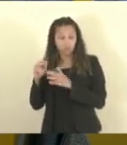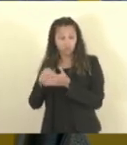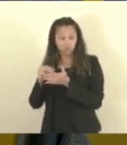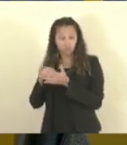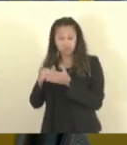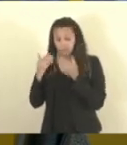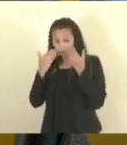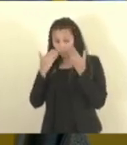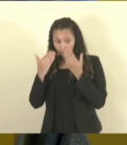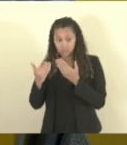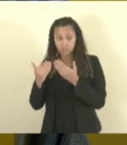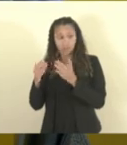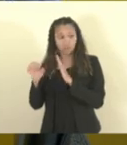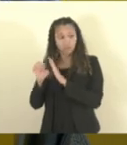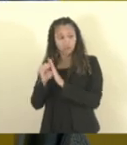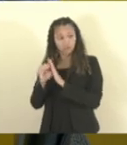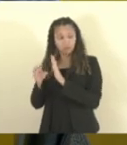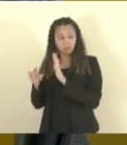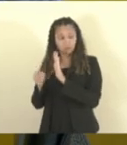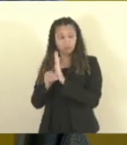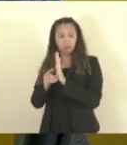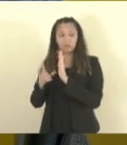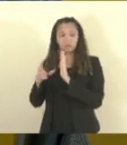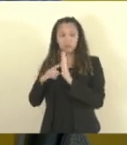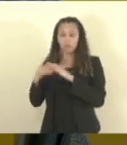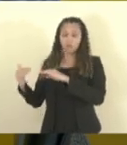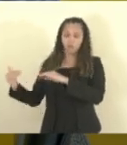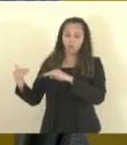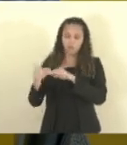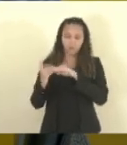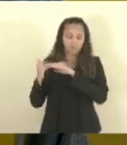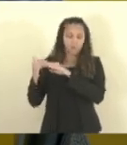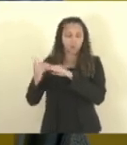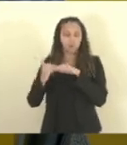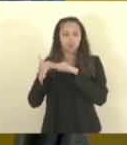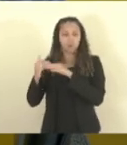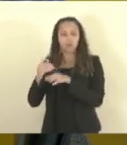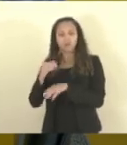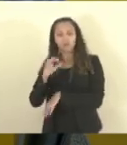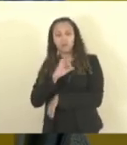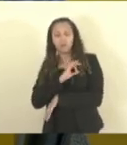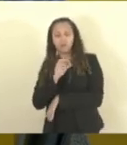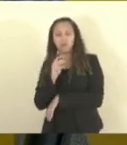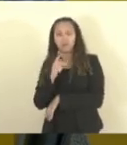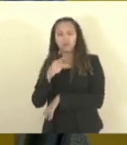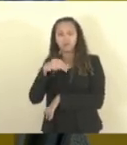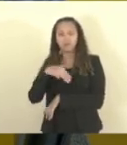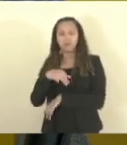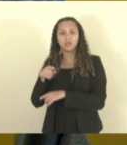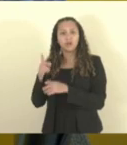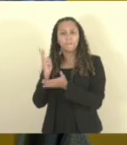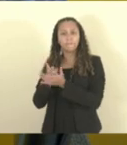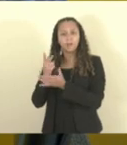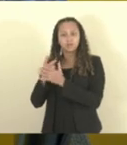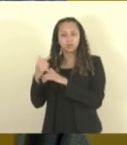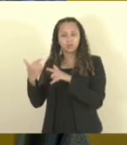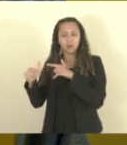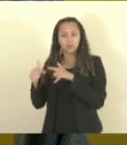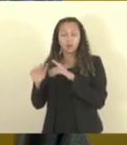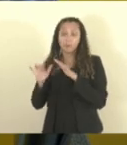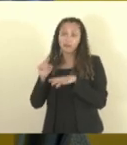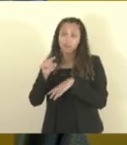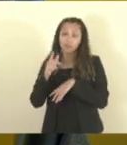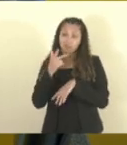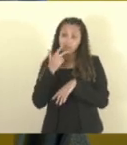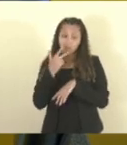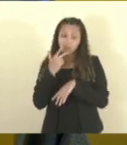apresentamos essa emenda para que dê isonomia aos militares estaduais nas mesmas funções, certo? Mas como a Exª está